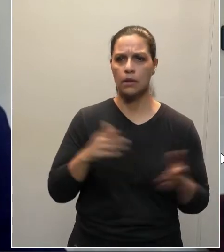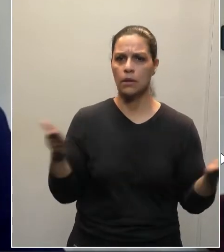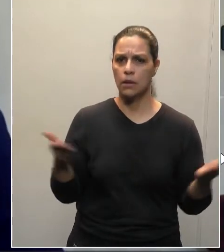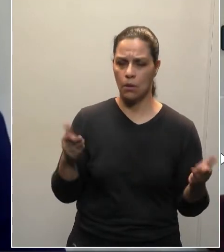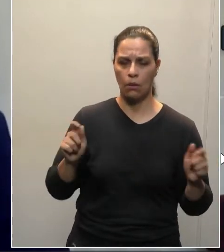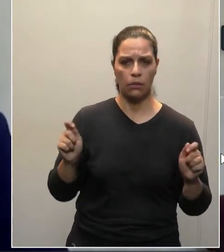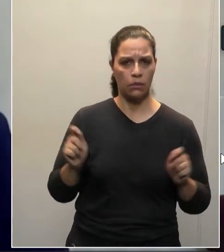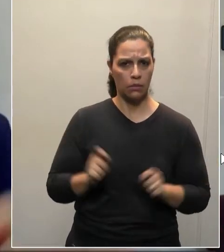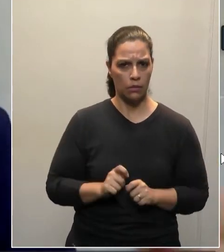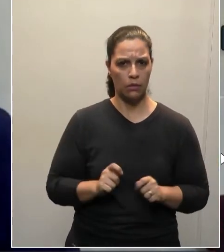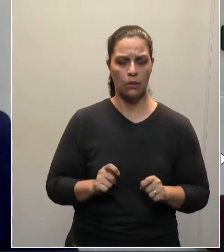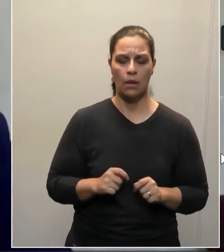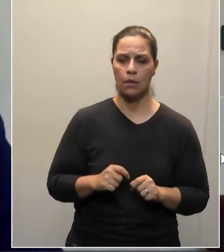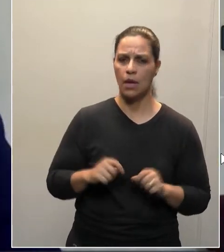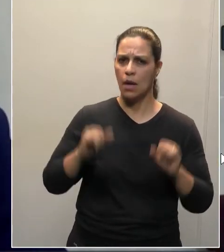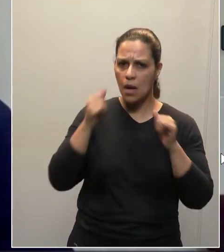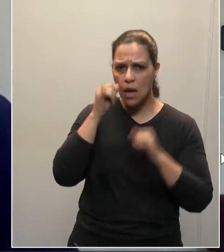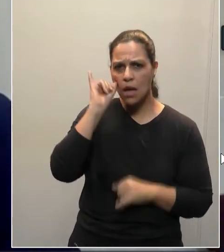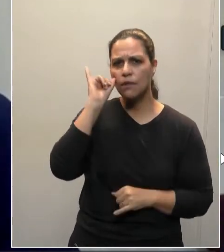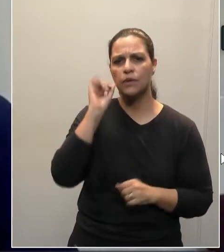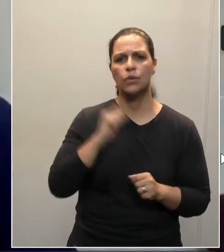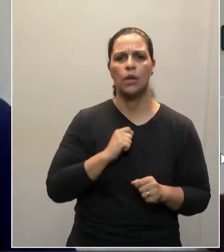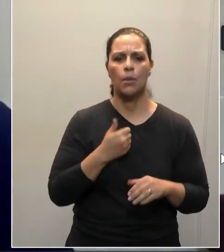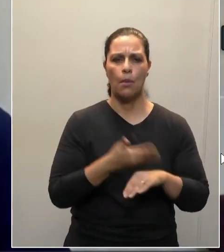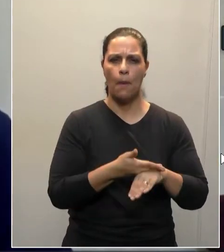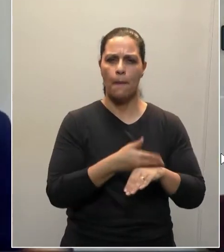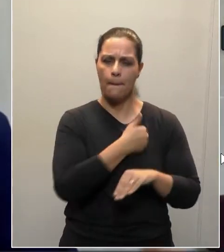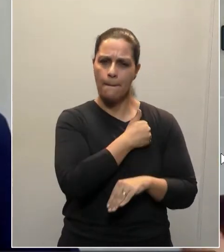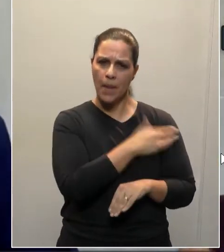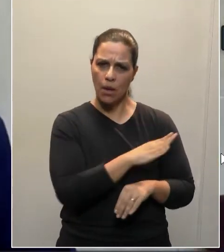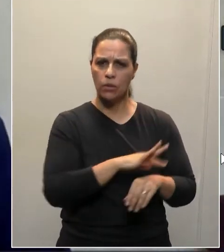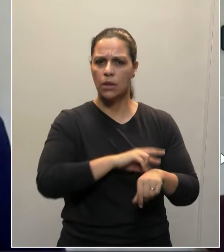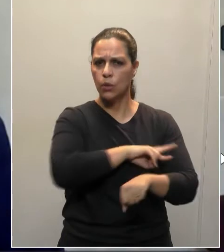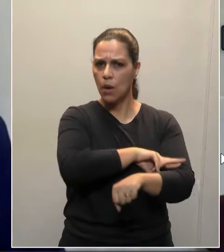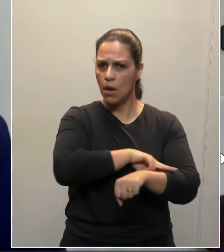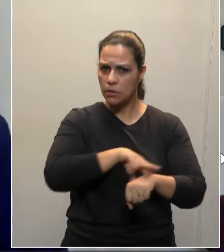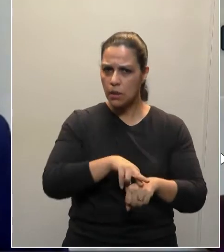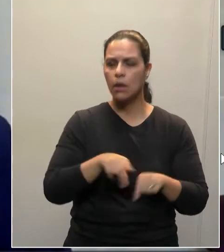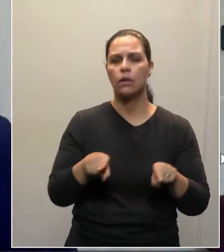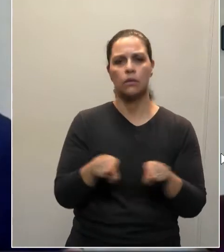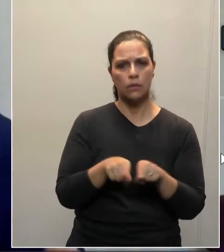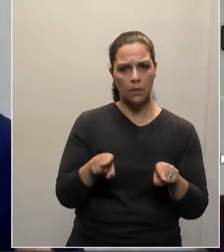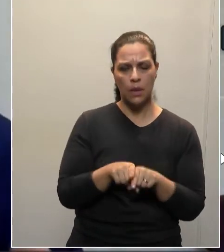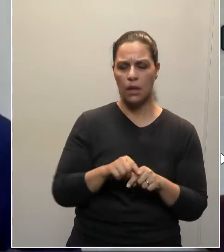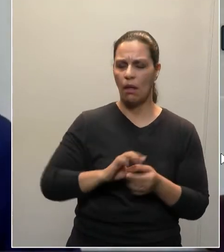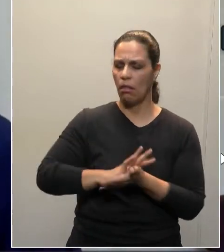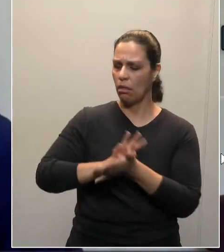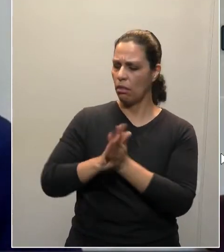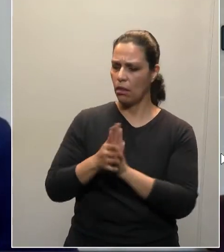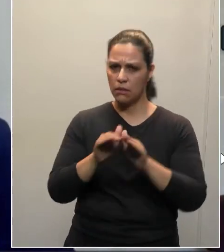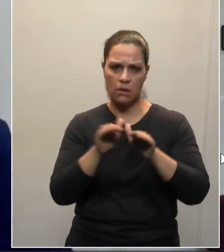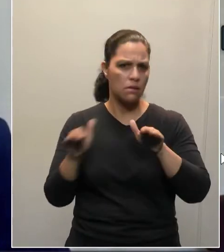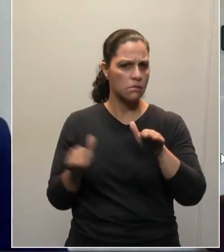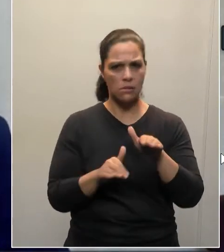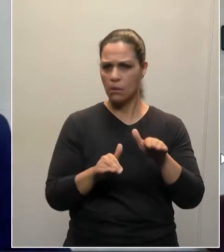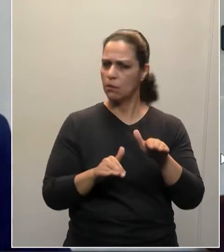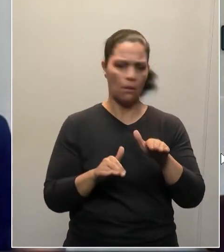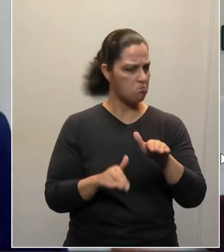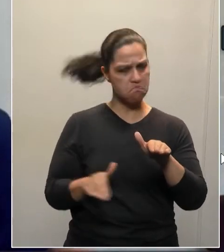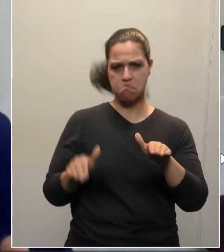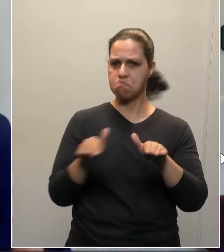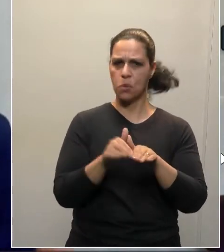o combate ao racismo, o combate às desigualdades no nosso